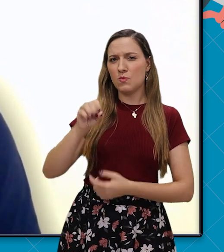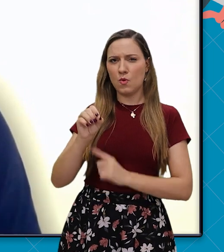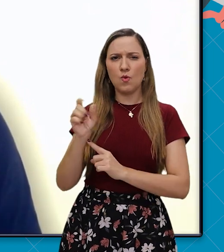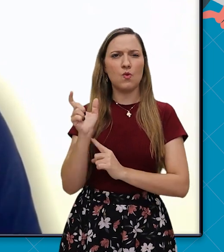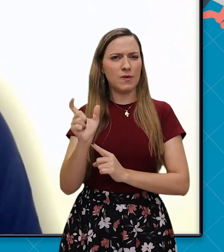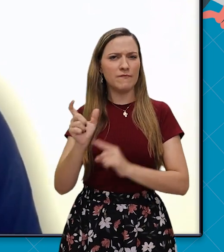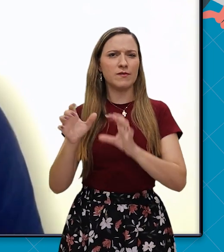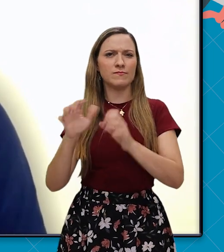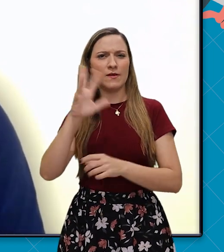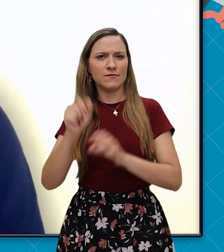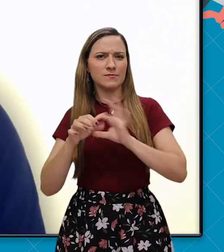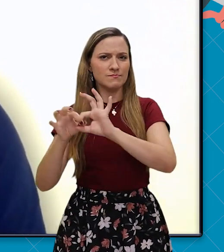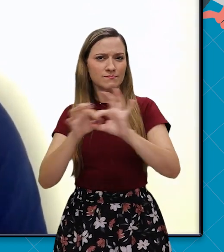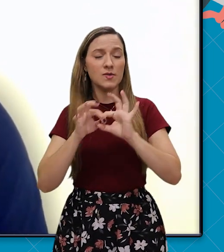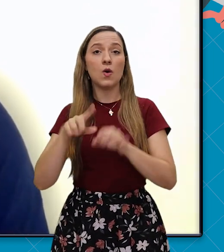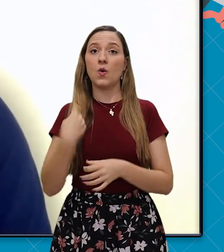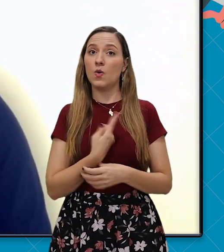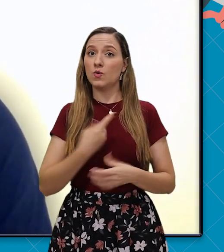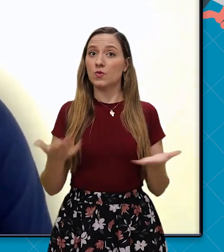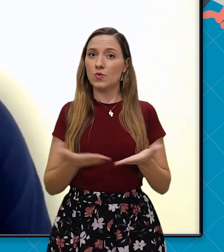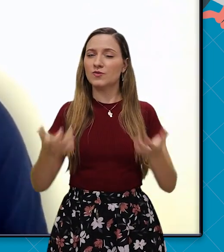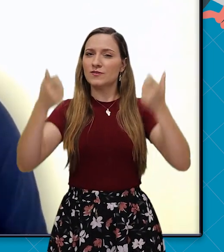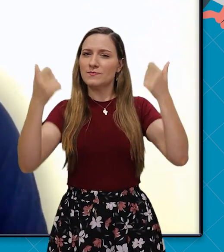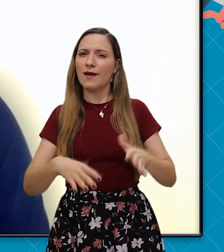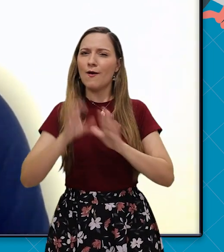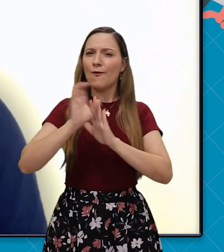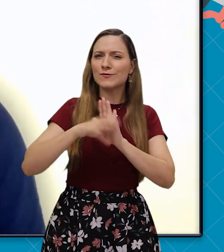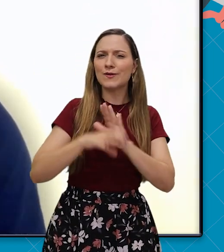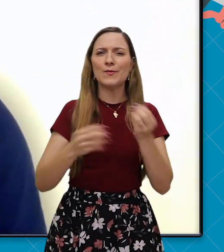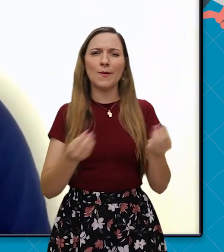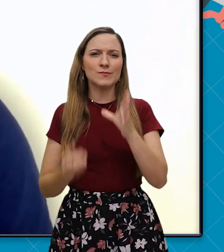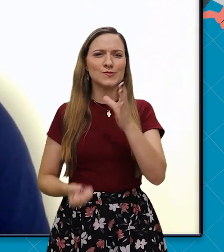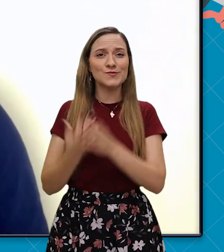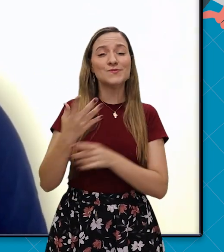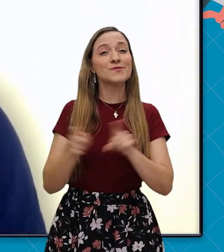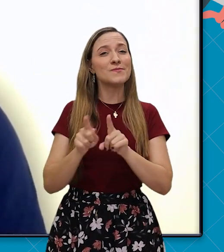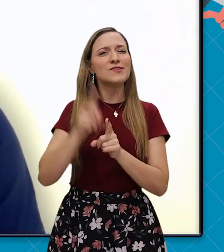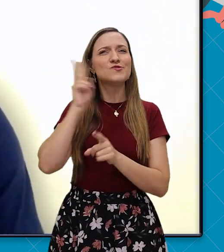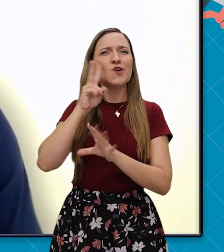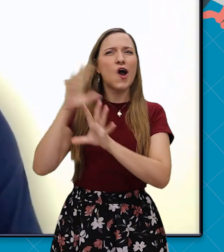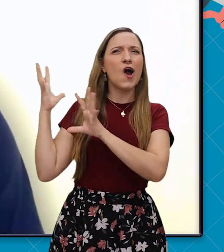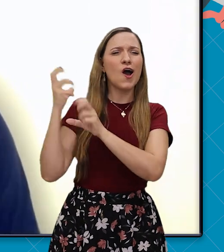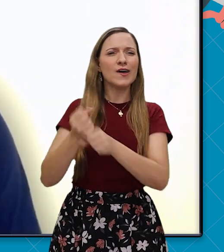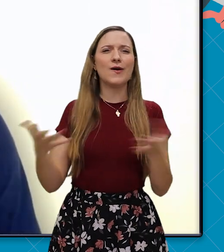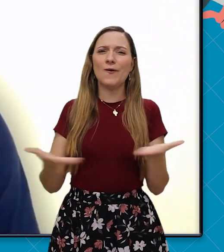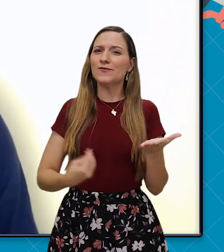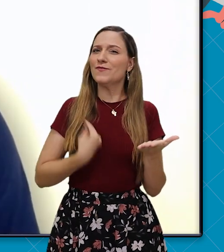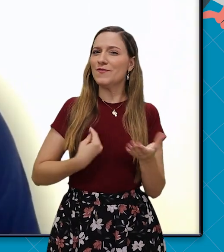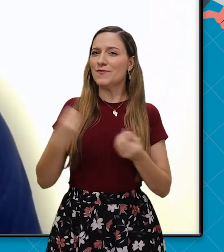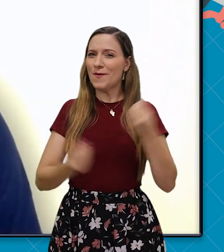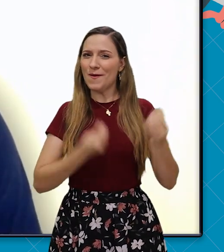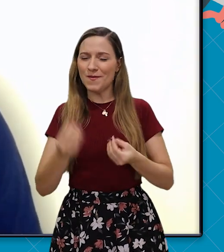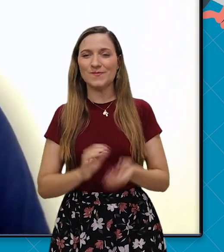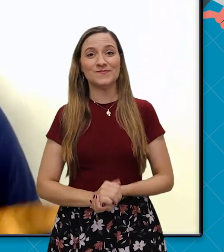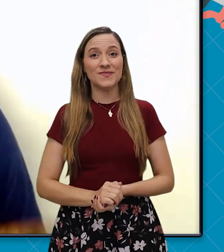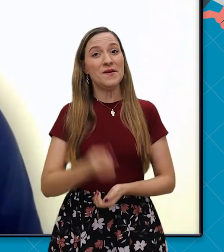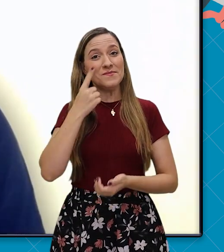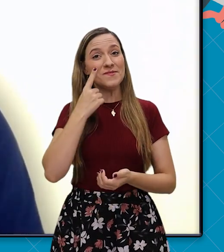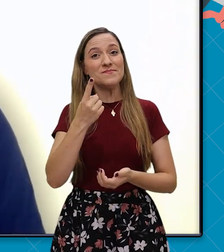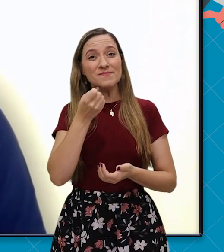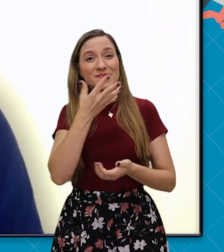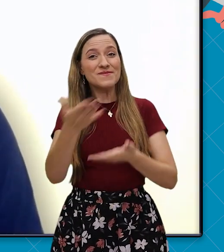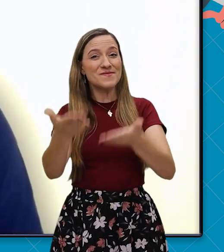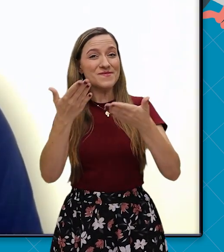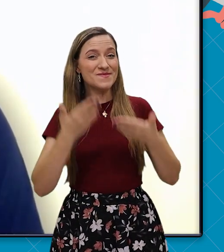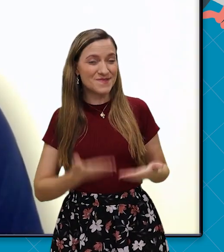sobre o seu conceito, como surgiu e a história e nos dias atuais como é que se dá esse Panafricanismo. Eu sou